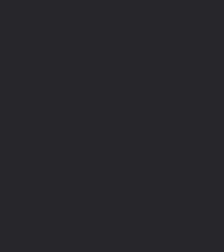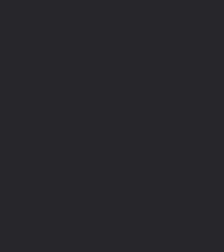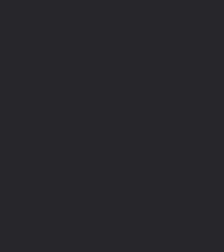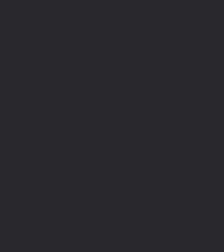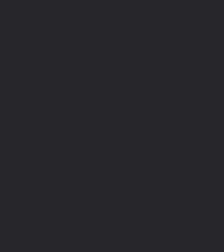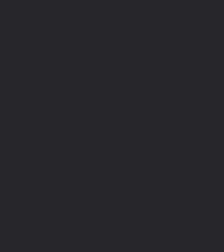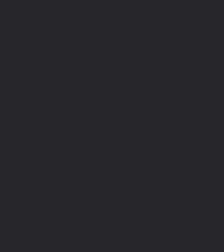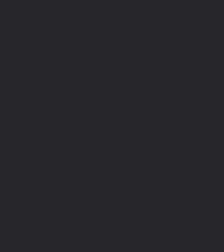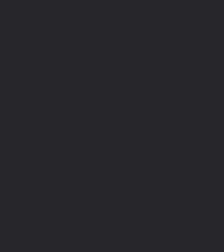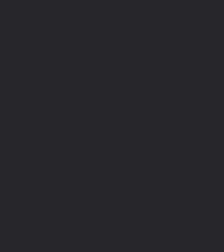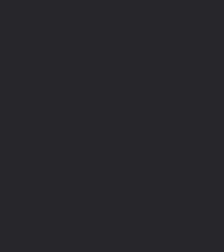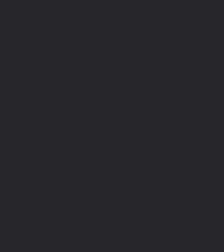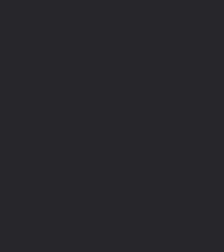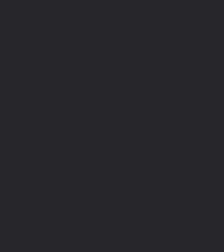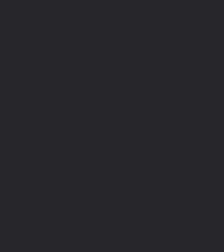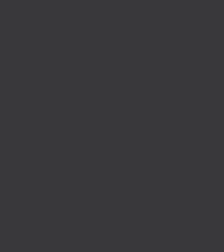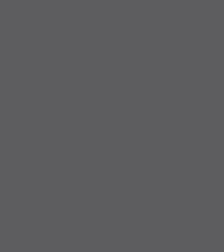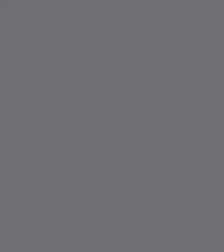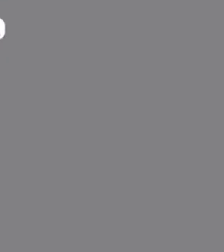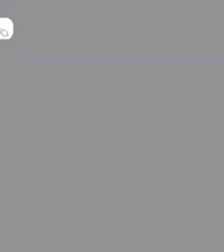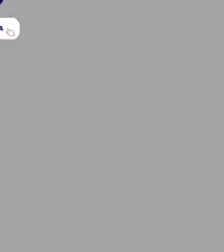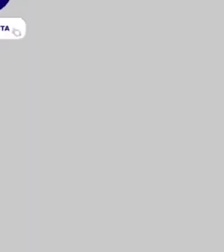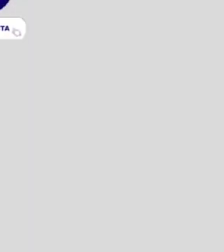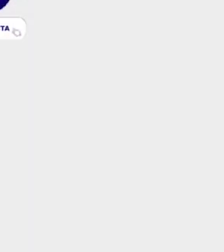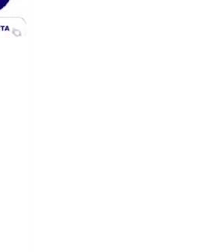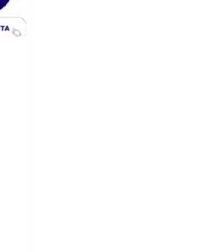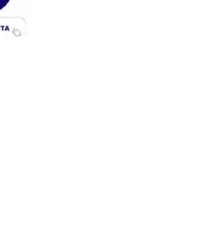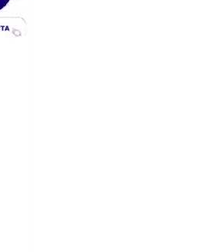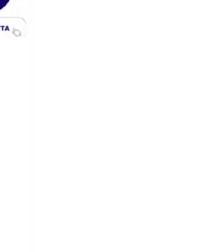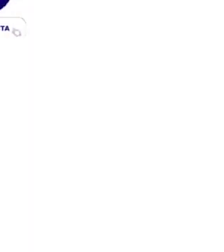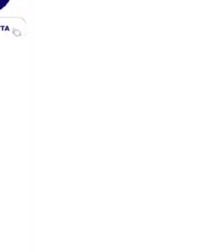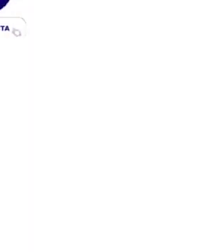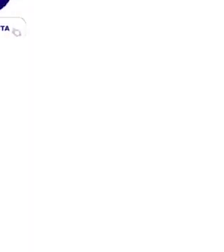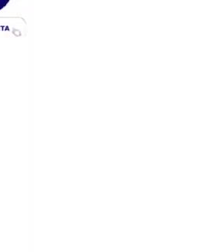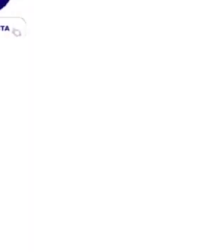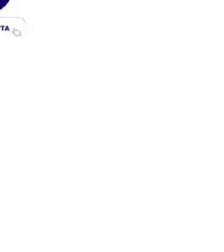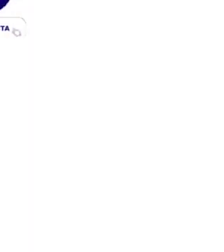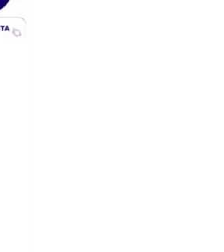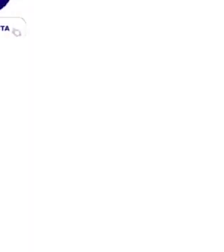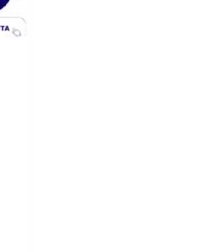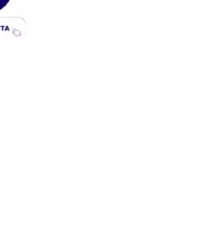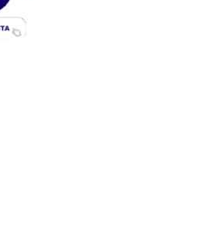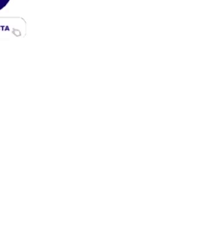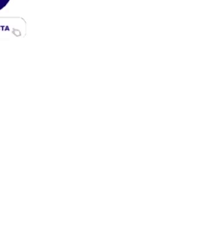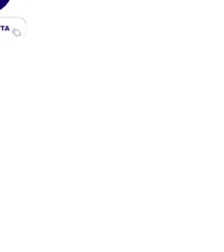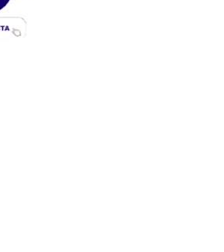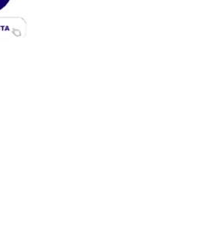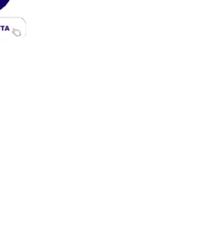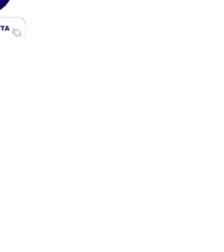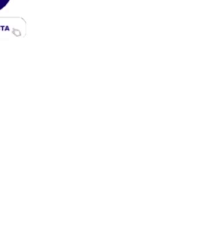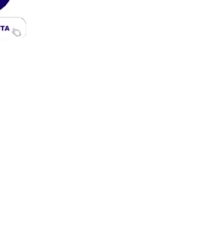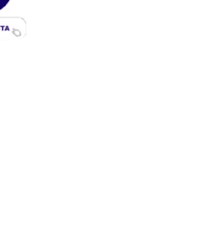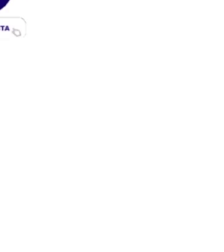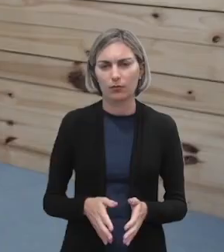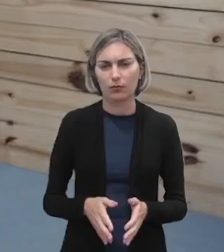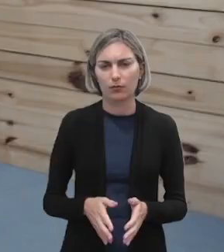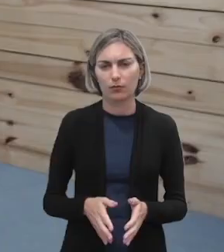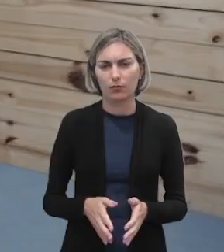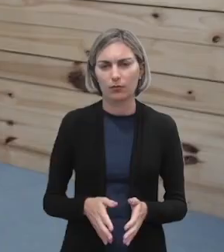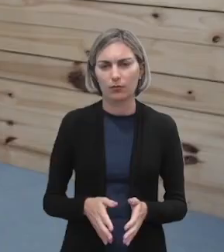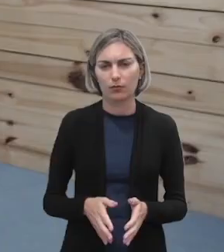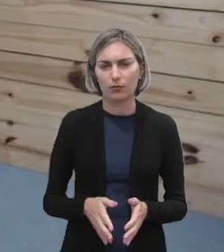Técnicos. Em seguida, surge a logo ETE. Escola Técnica Estadual Professor Antônio Carlos Gomes da Costa.